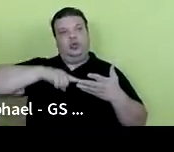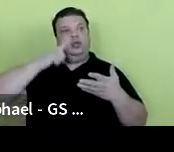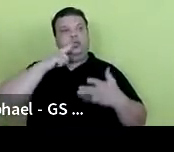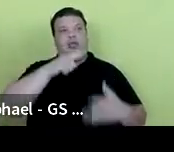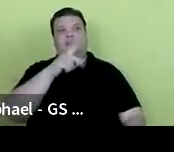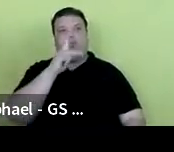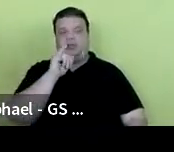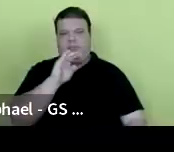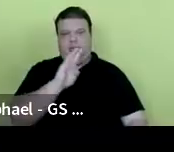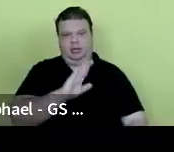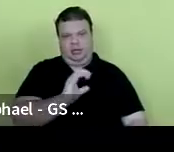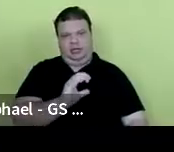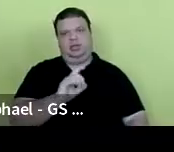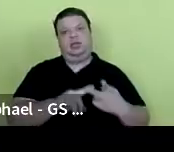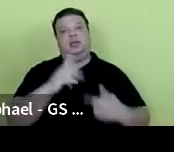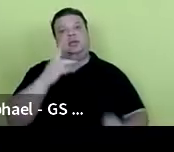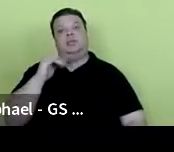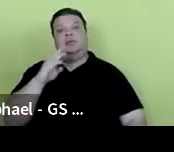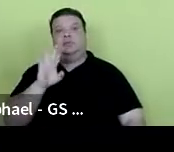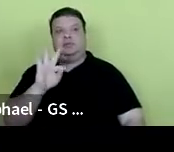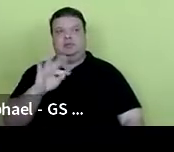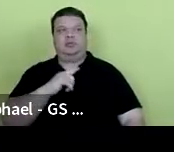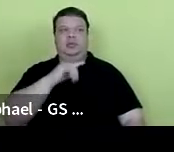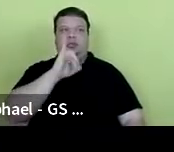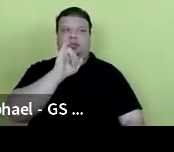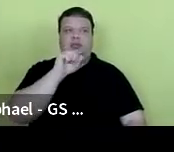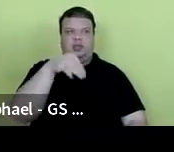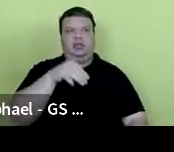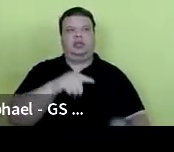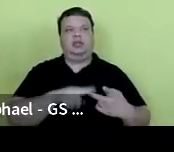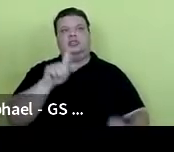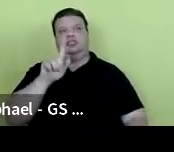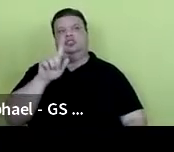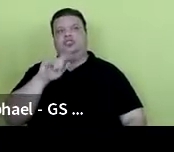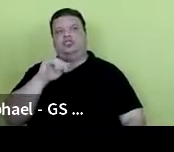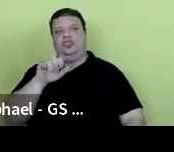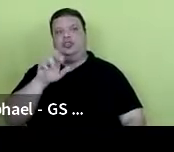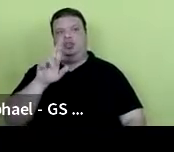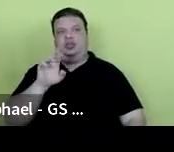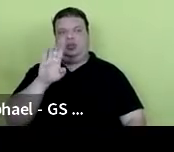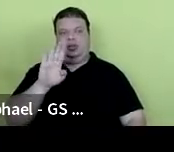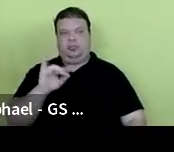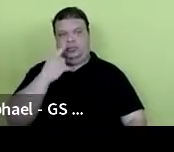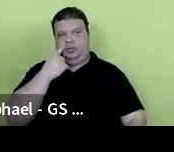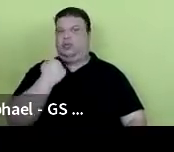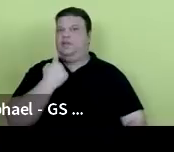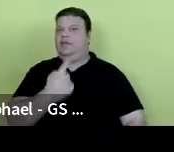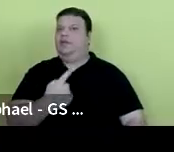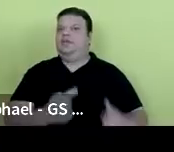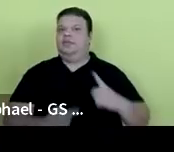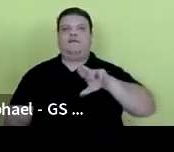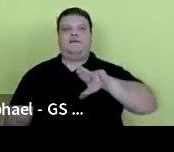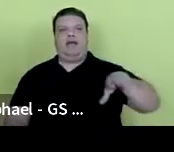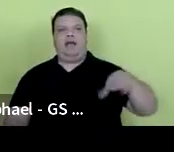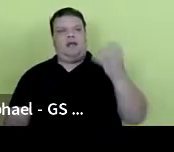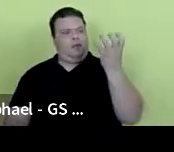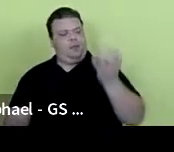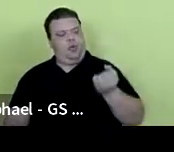PIBIT. Nós temos IAM, GEREB, quer dizer, como vocês observam, a gente tem bolsistas